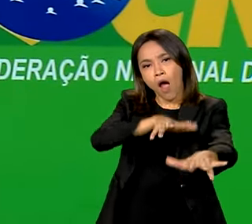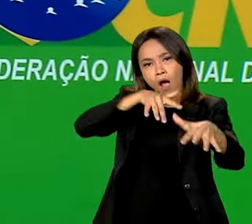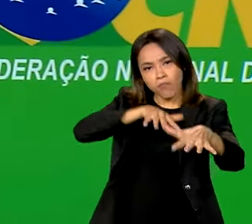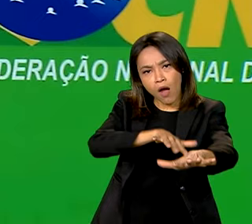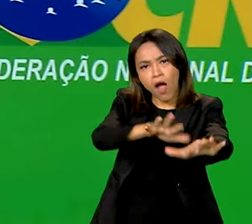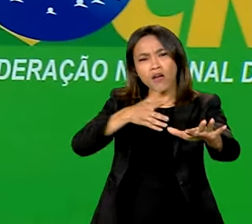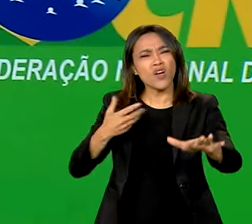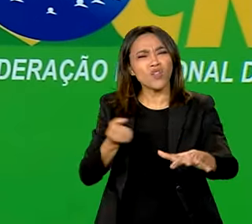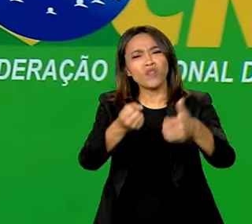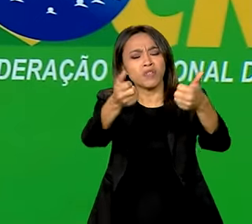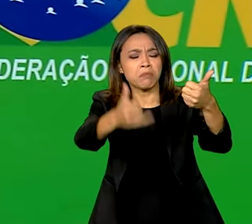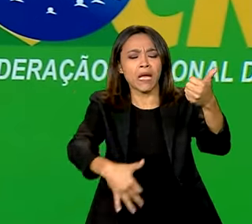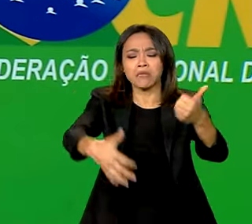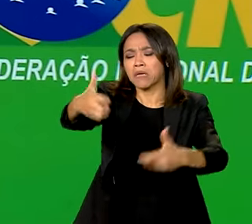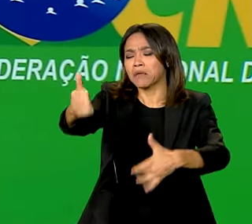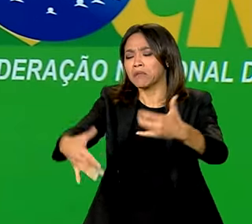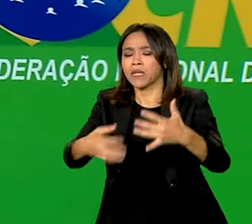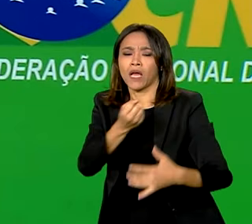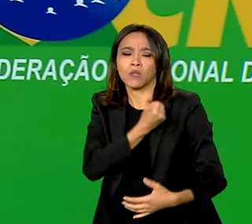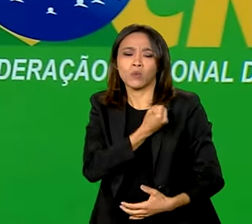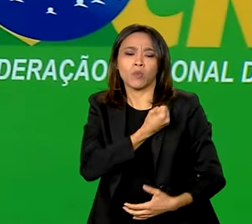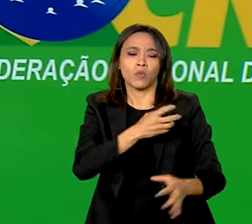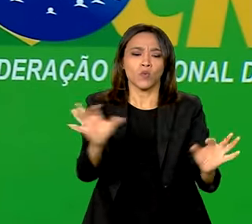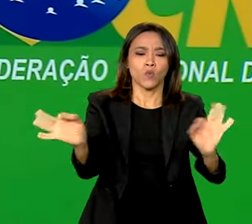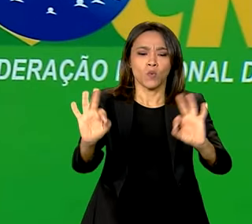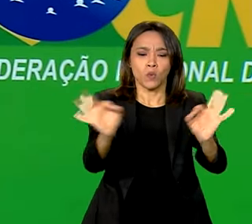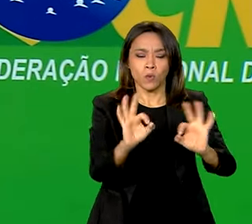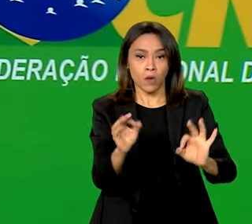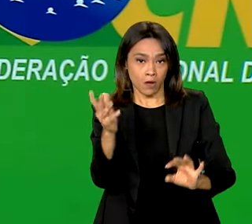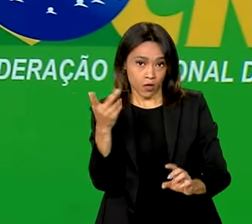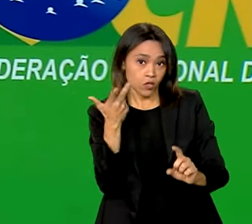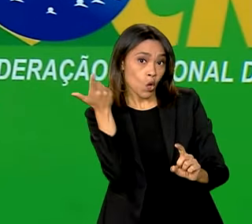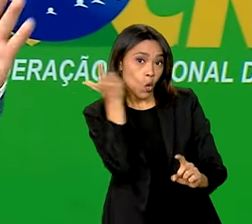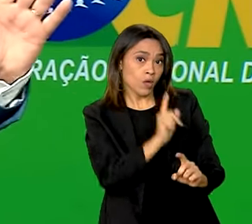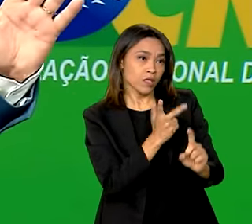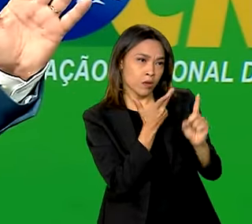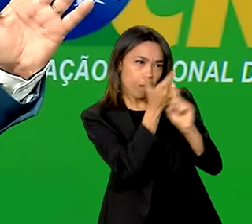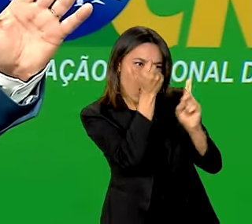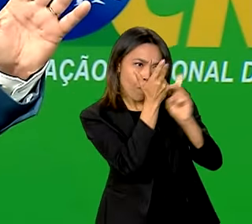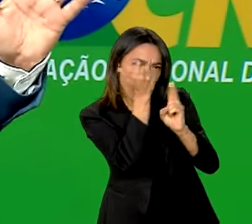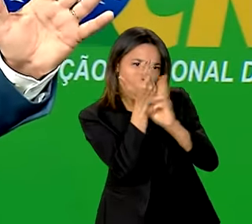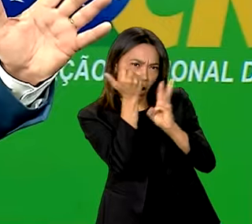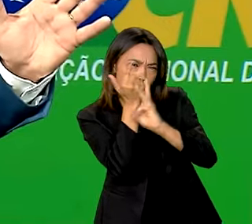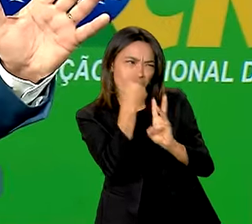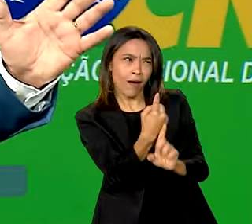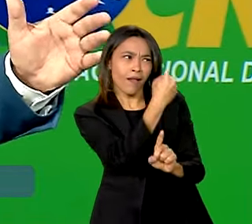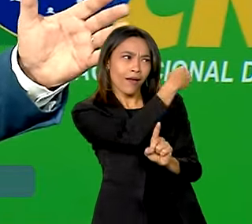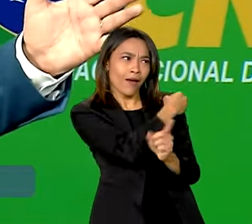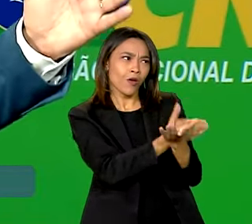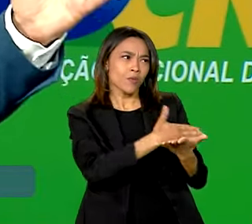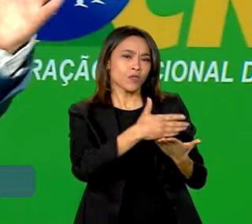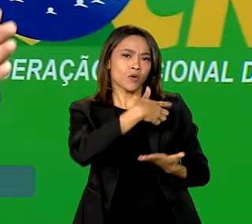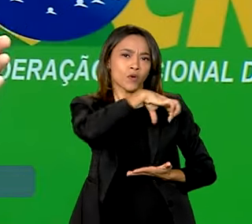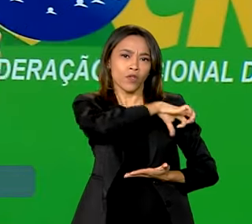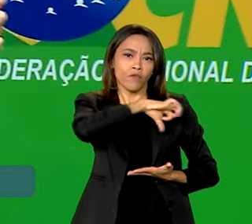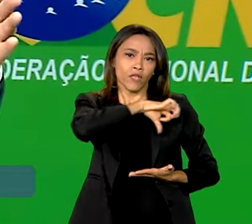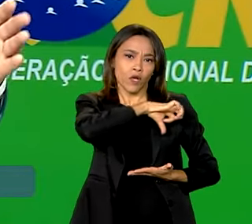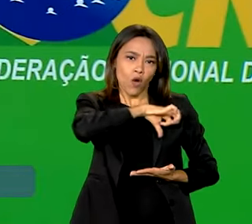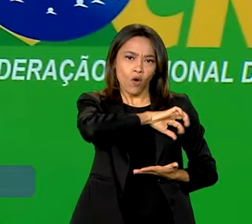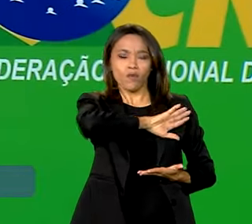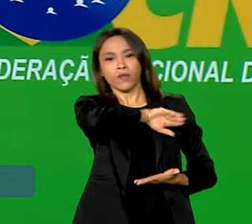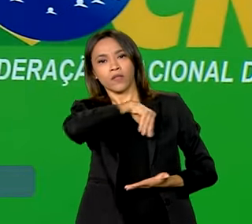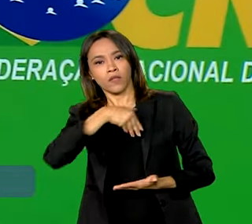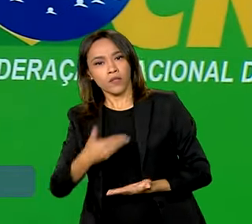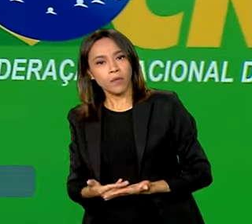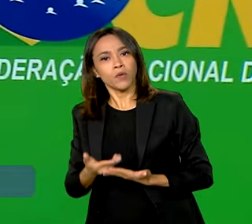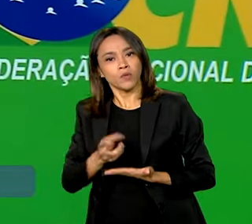porque os senhores talvez não vão acreditar, mas as conquistas que começaram lá em 99, 2000, depois intensificada no primeiro